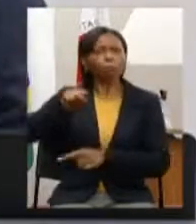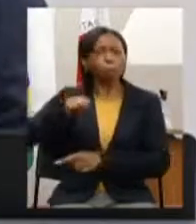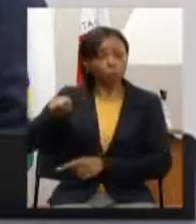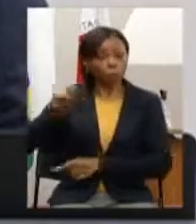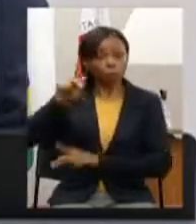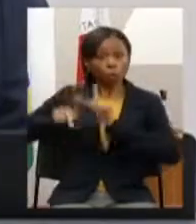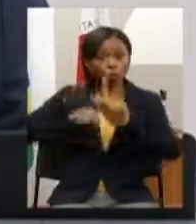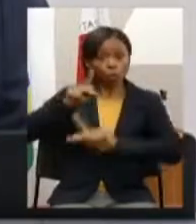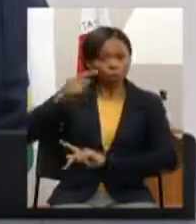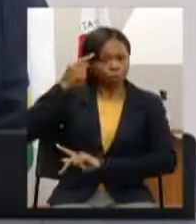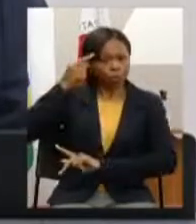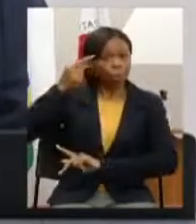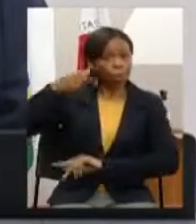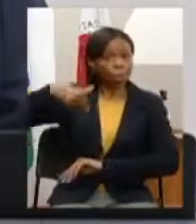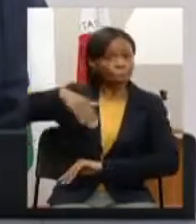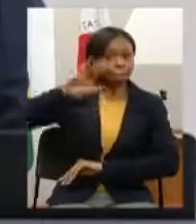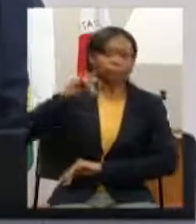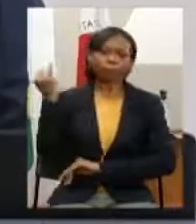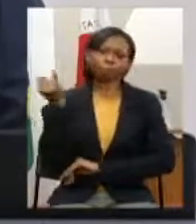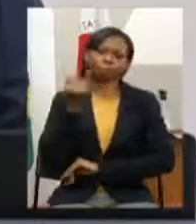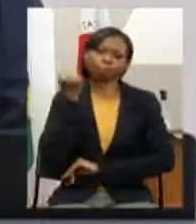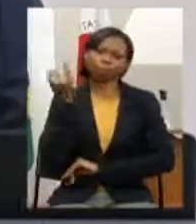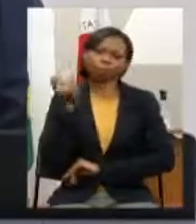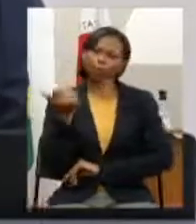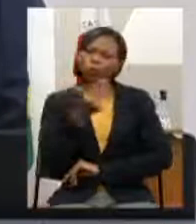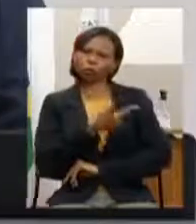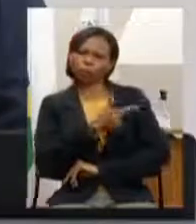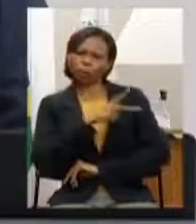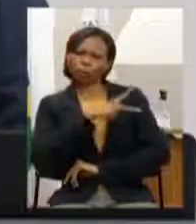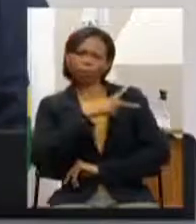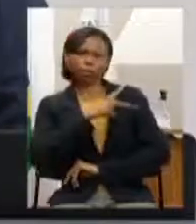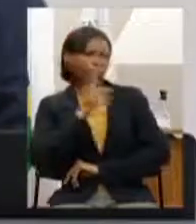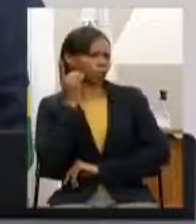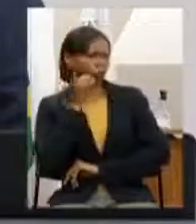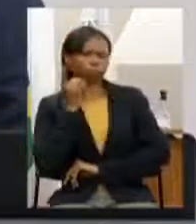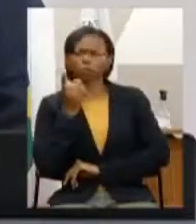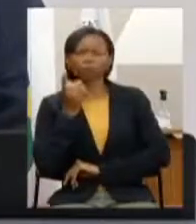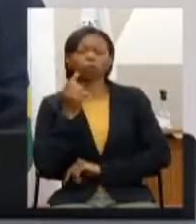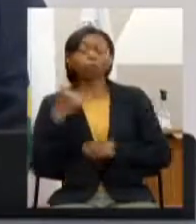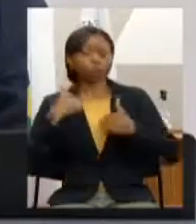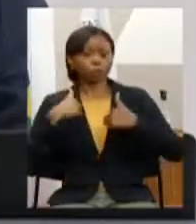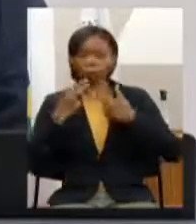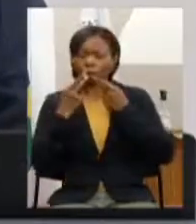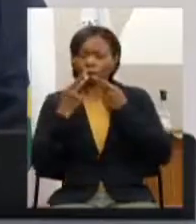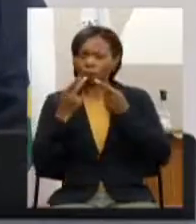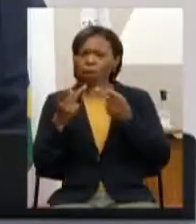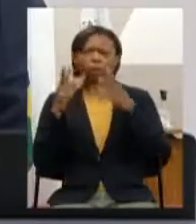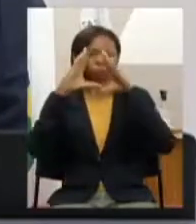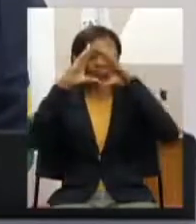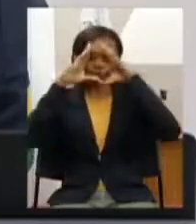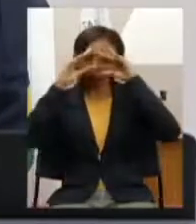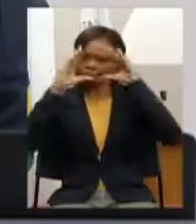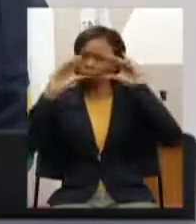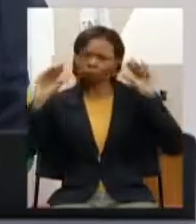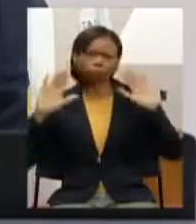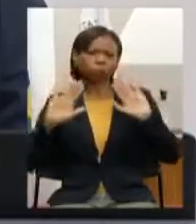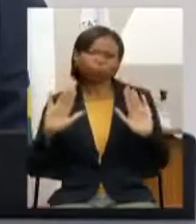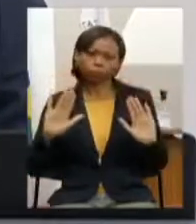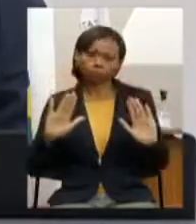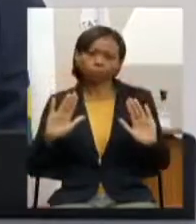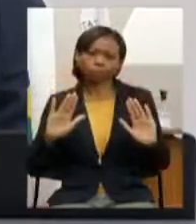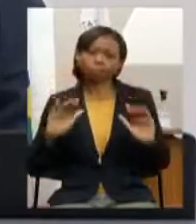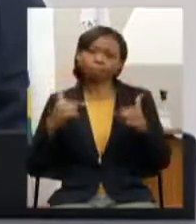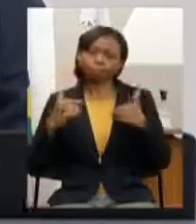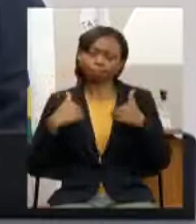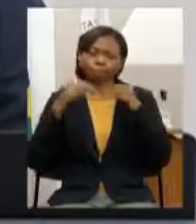do que as emendas pessoais dos parlamentares falo isso com muita tranquilidade com muita tranquilidade então eu tenho